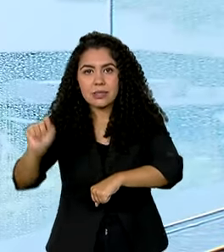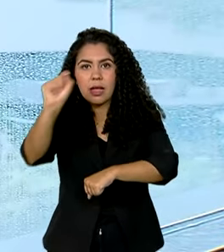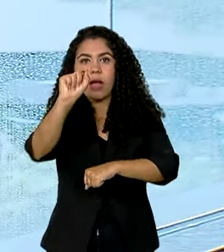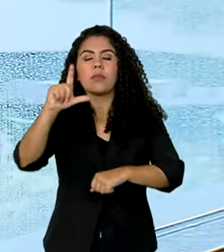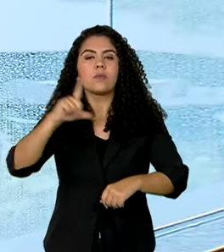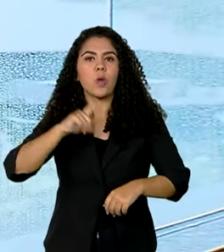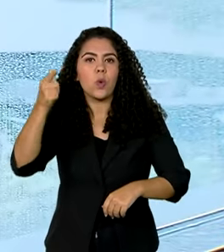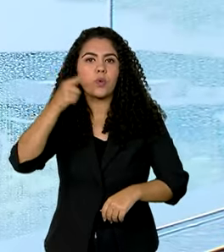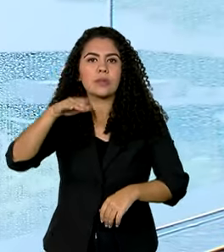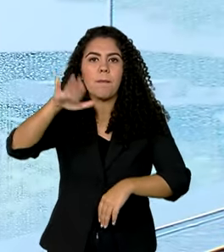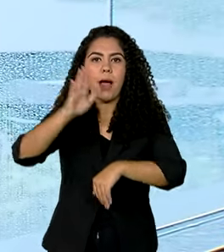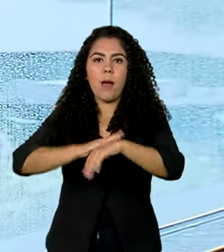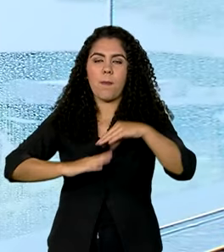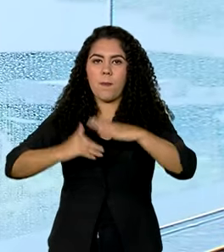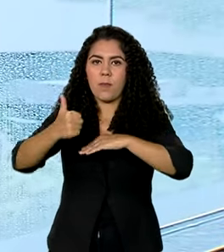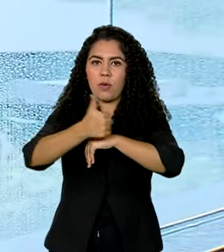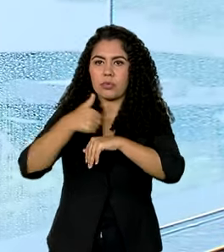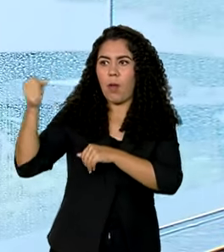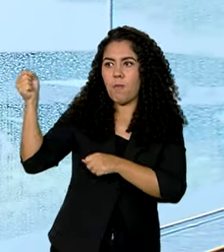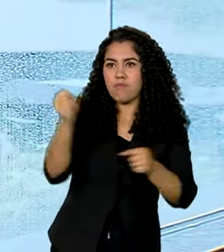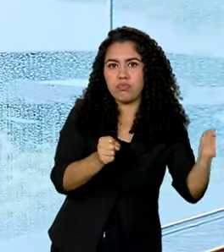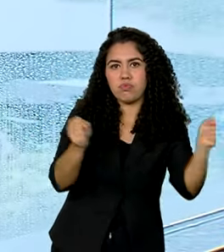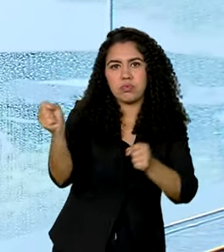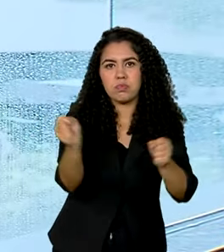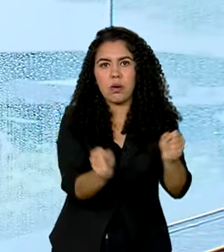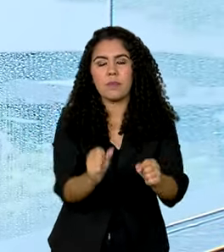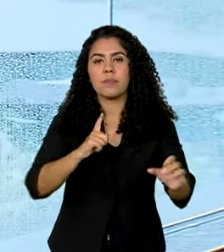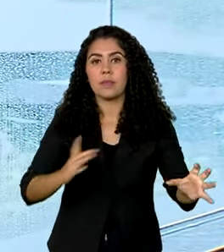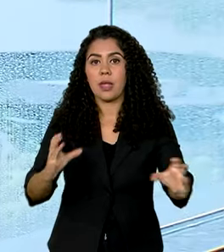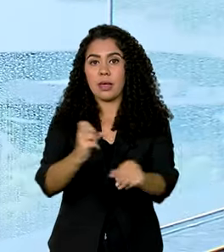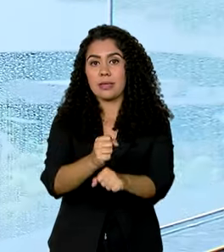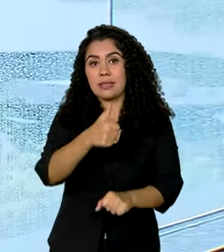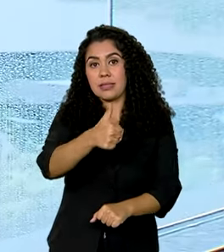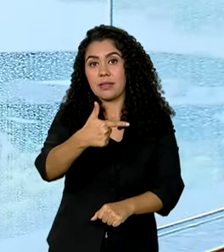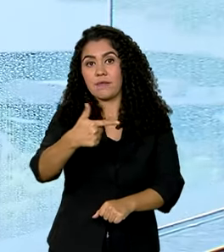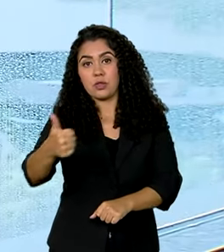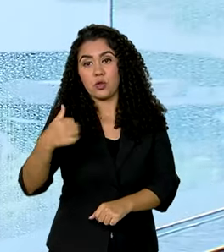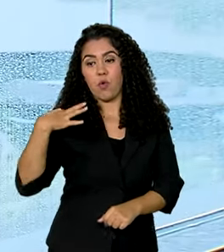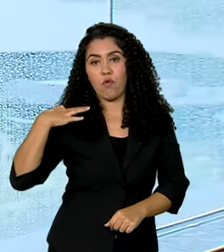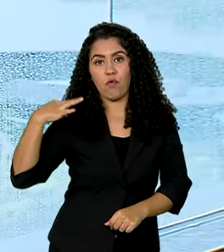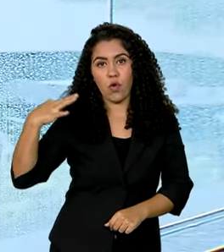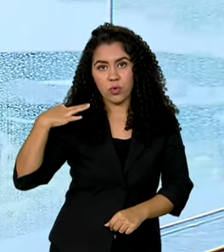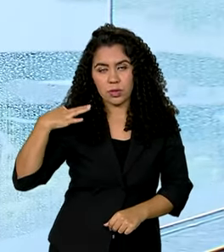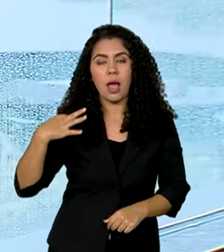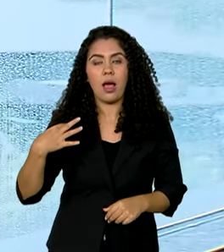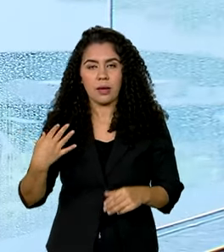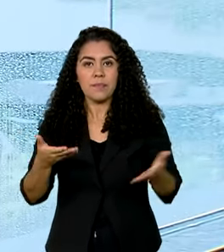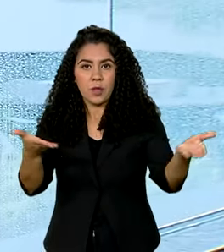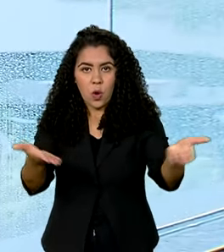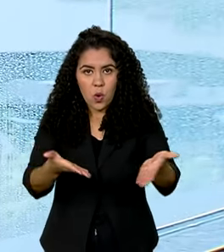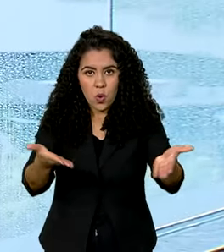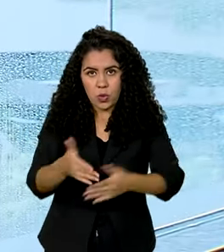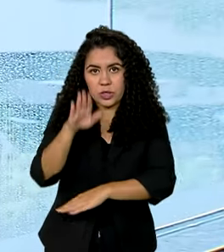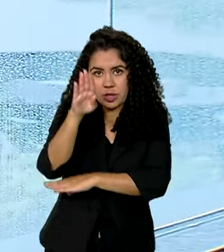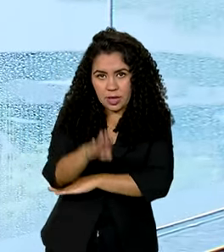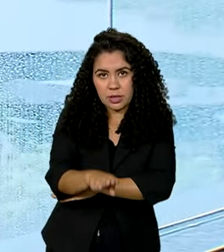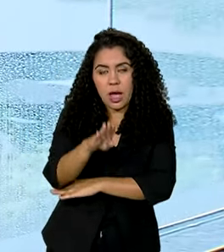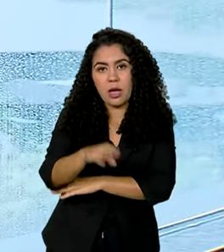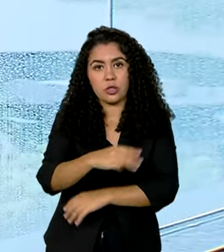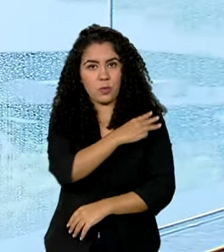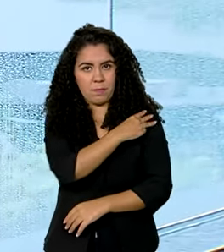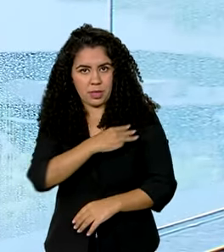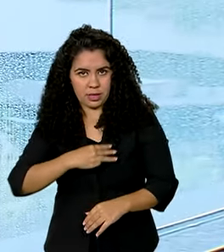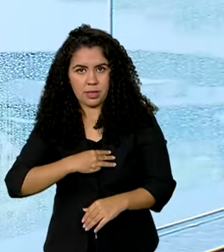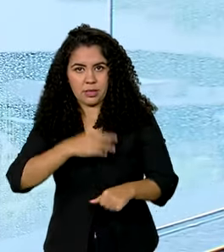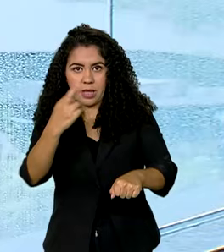profissionais para ajudar aqui no Rio Grande do Sul, com 121 voluntários. Hoje pela tarde, o ministro da Reconstrução,